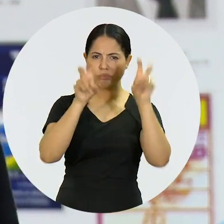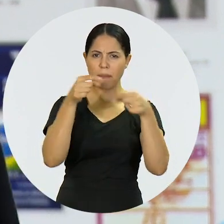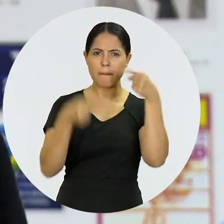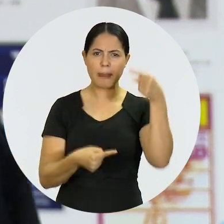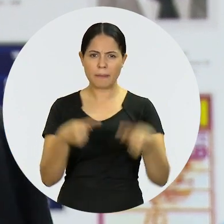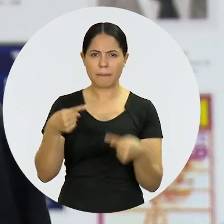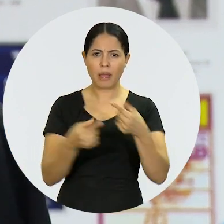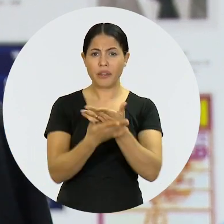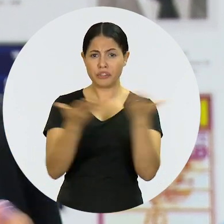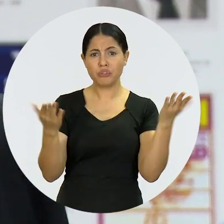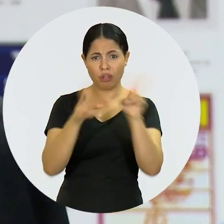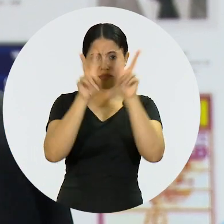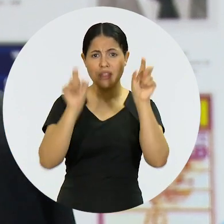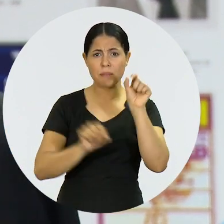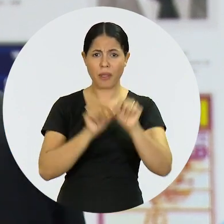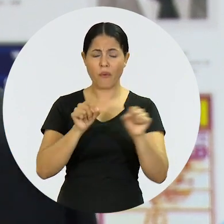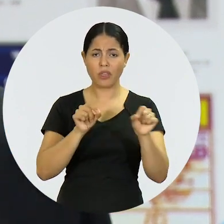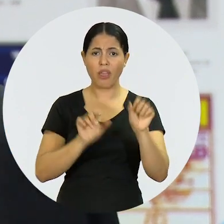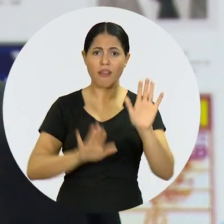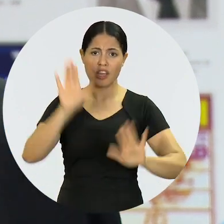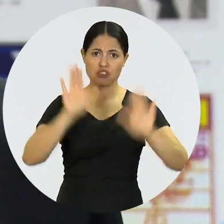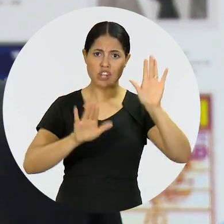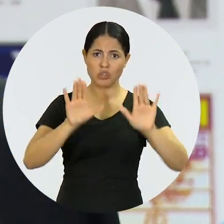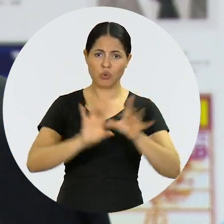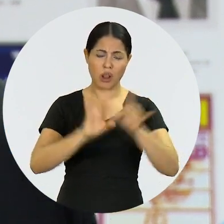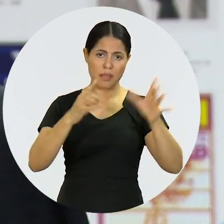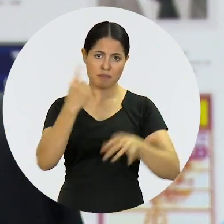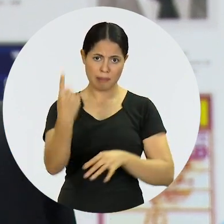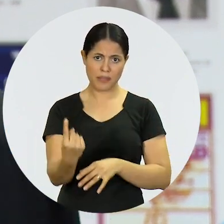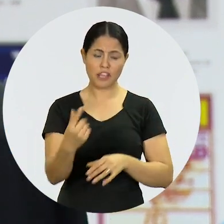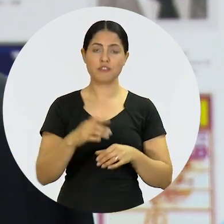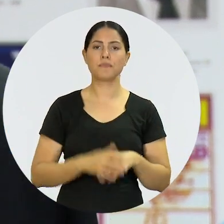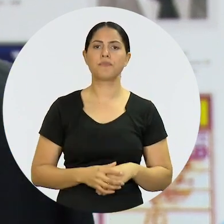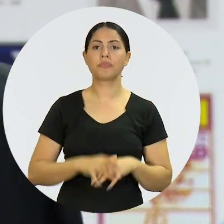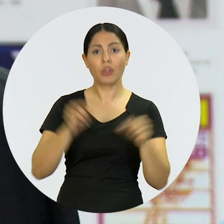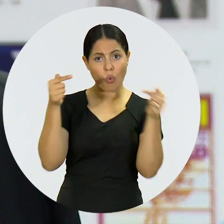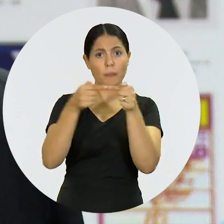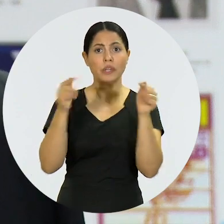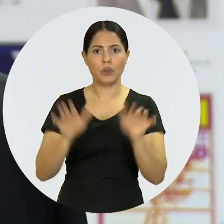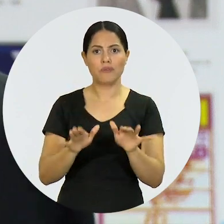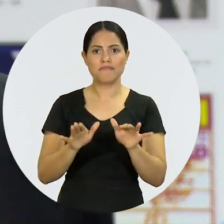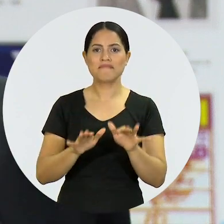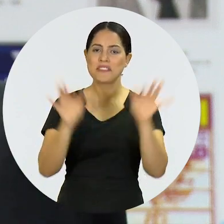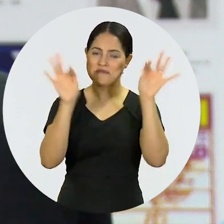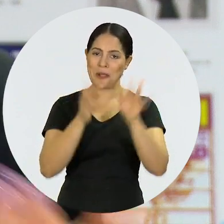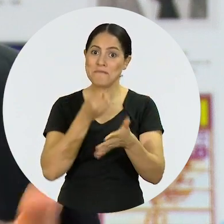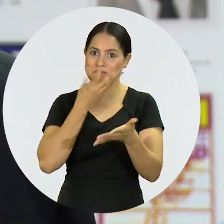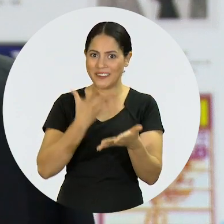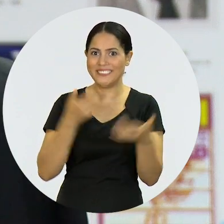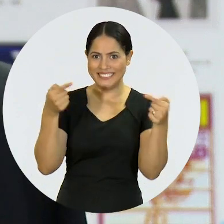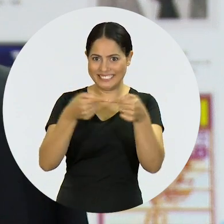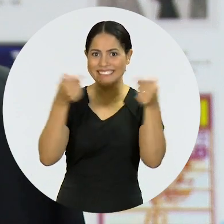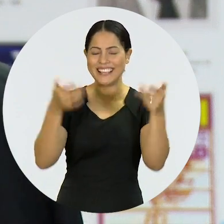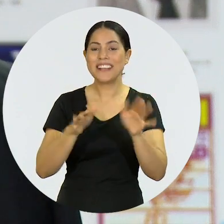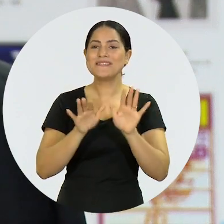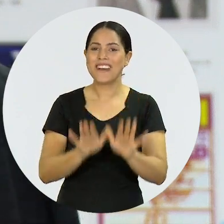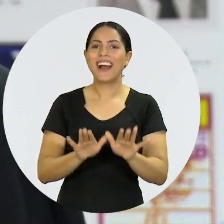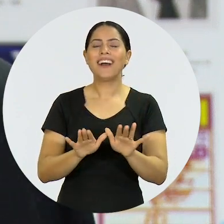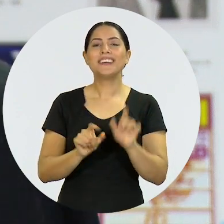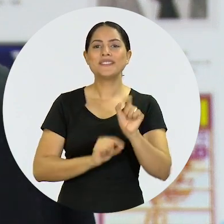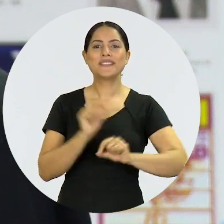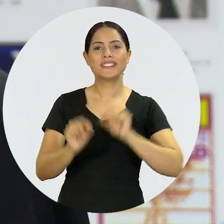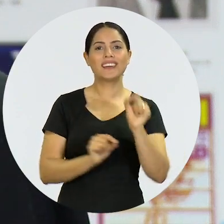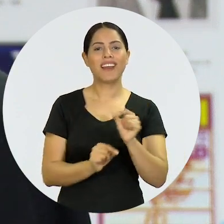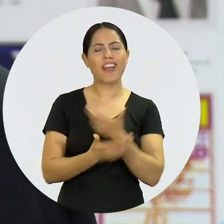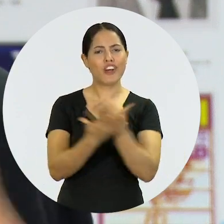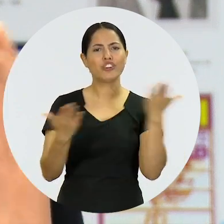para tratar de um tema específico que nós estamos tratando, que são as candidaturas independentes. Então houve essa coincidência, aliás, uma boa e feliz coincidência.